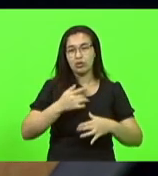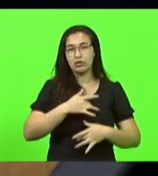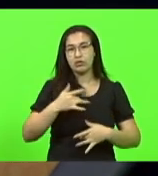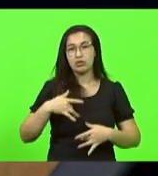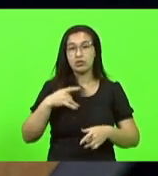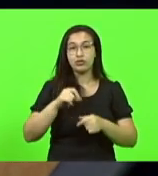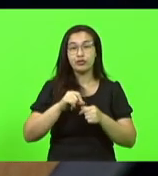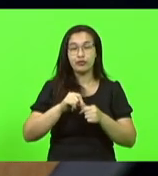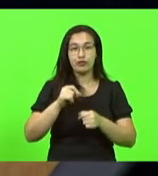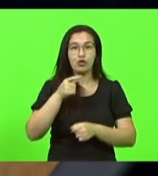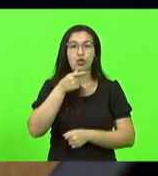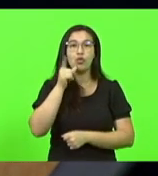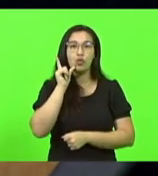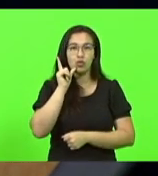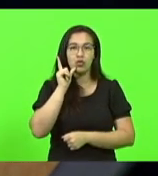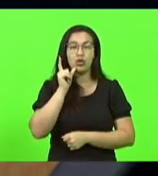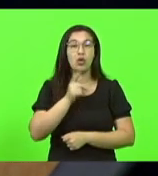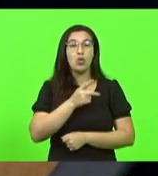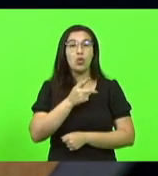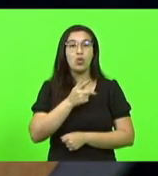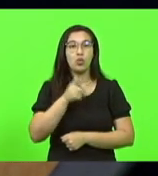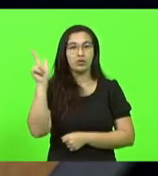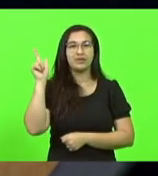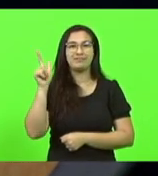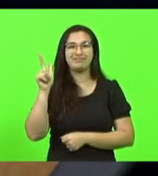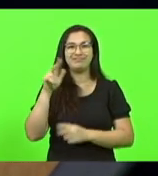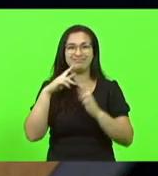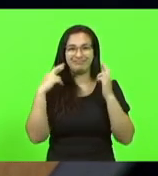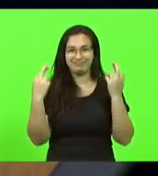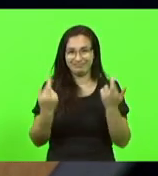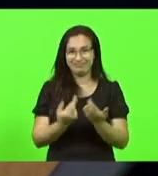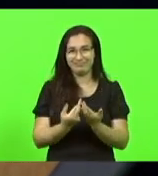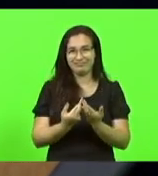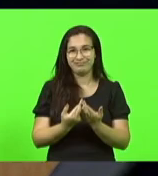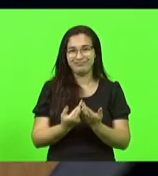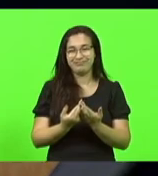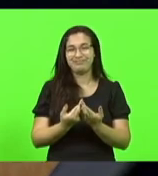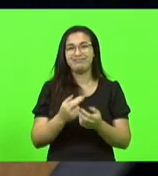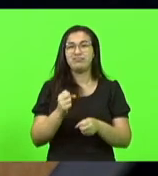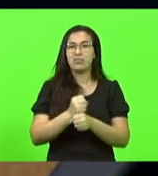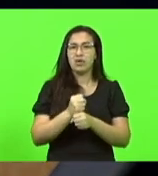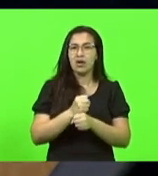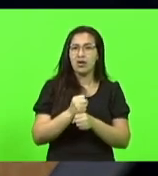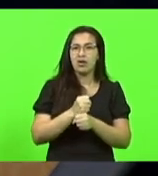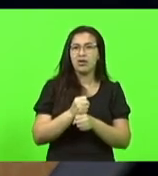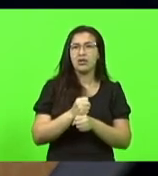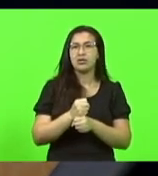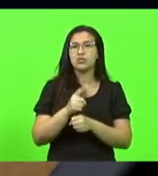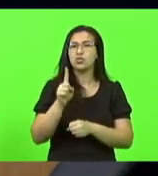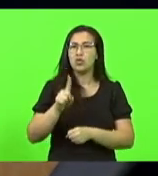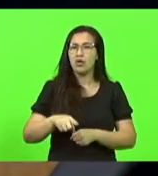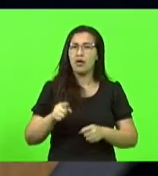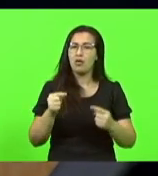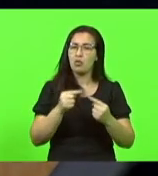mais uma reunião ordinária. mais um ano de muita ação,